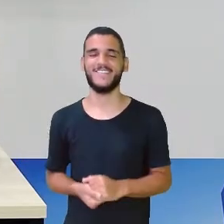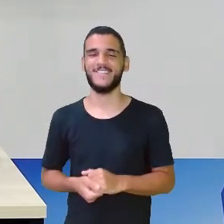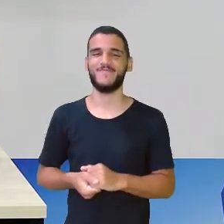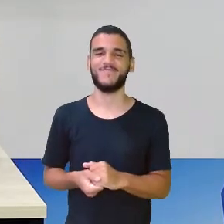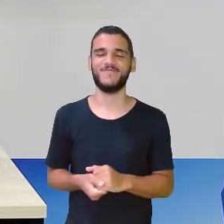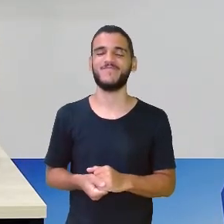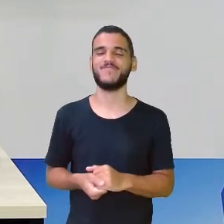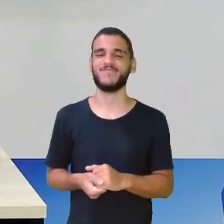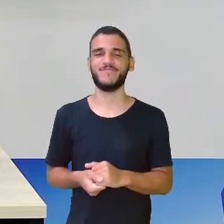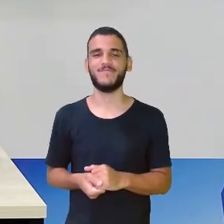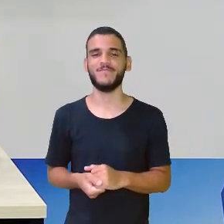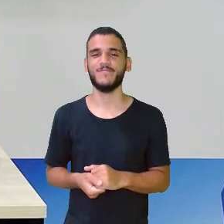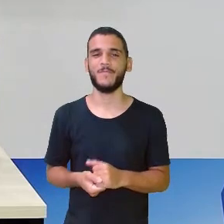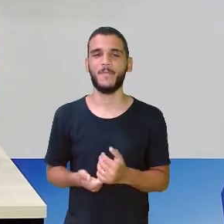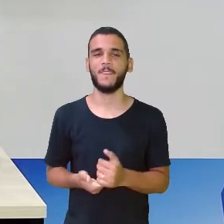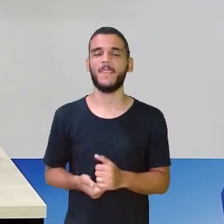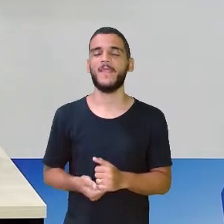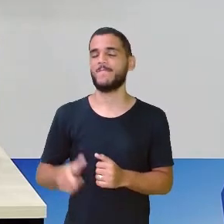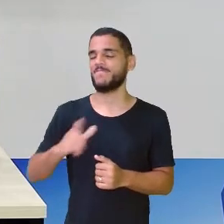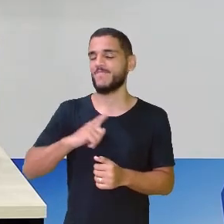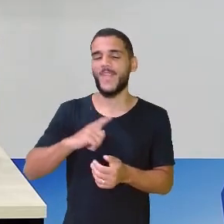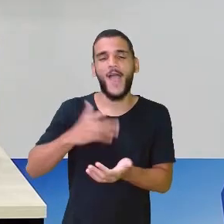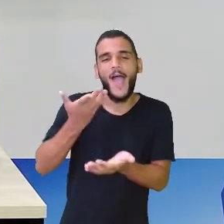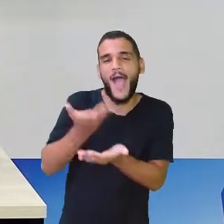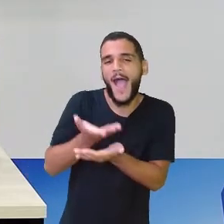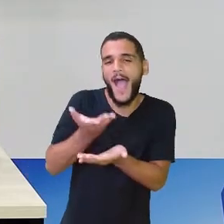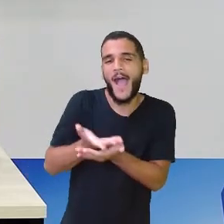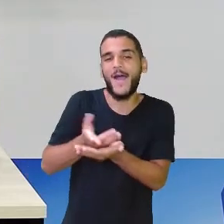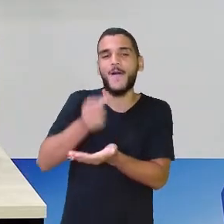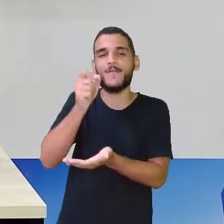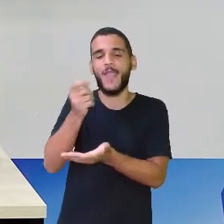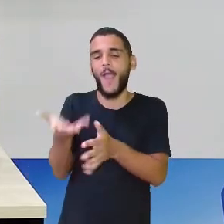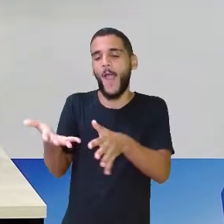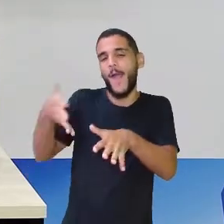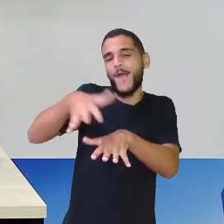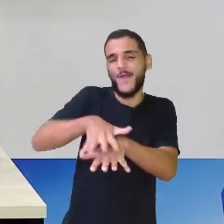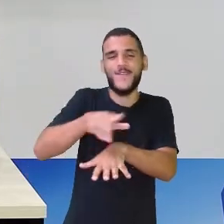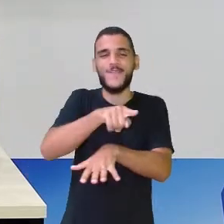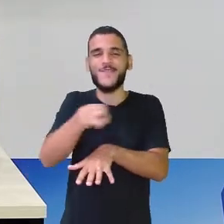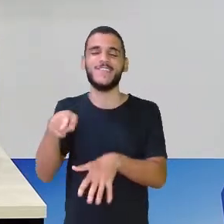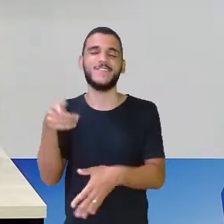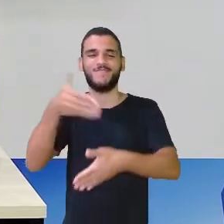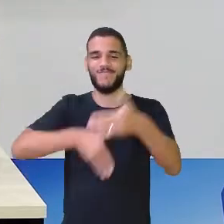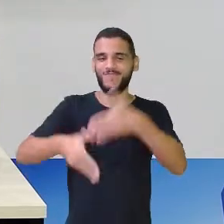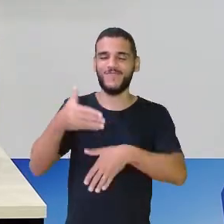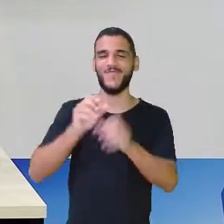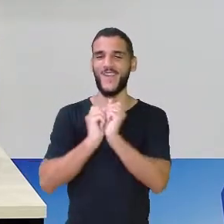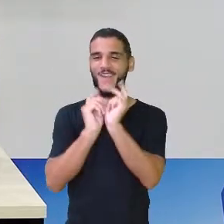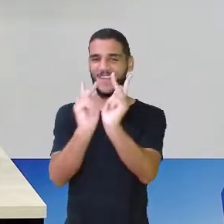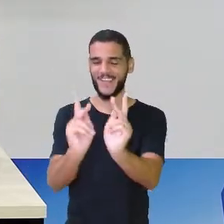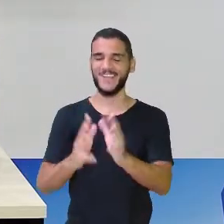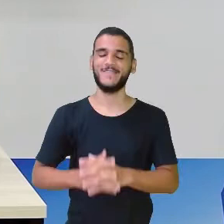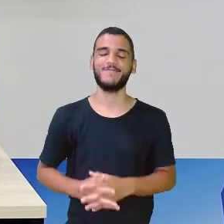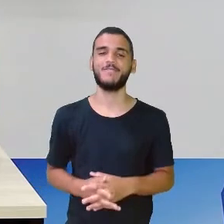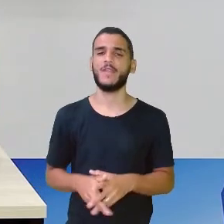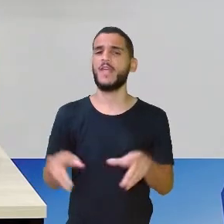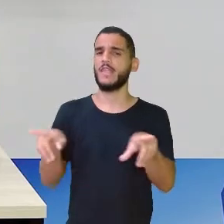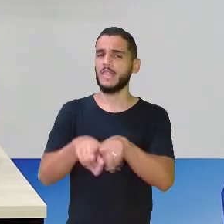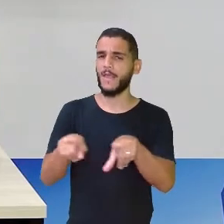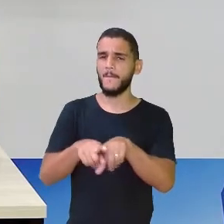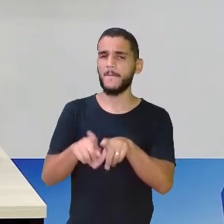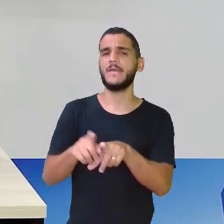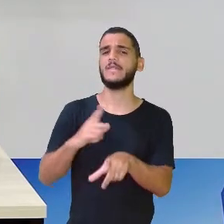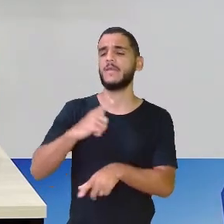-vindo, Clisma, fazendo essa aula aí, ó, muito mais inclusiva pra você. E além de mim e do